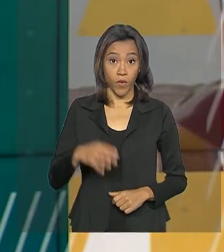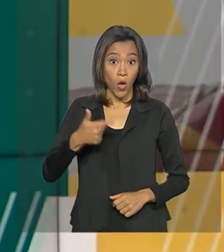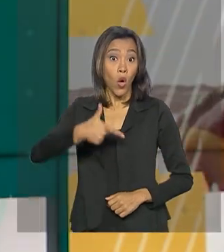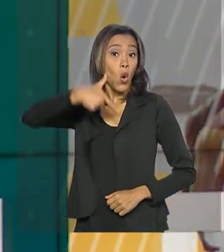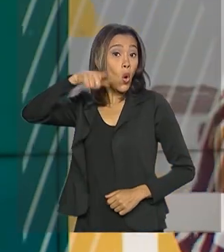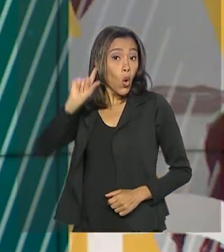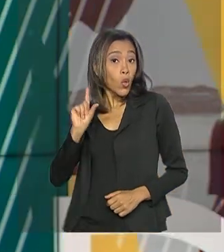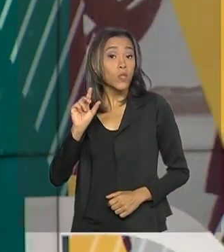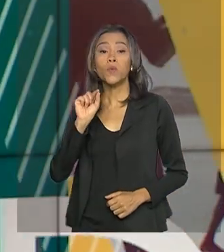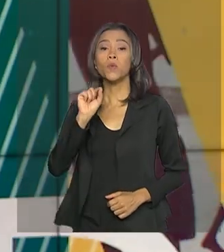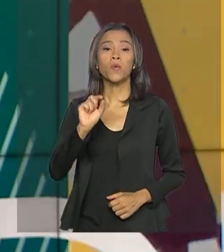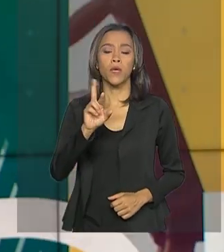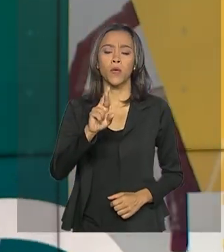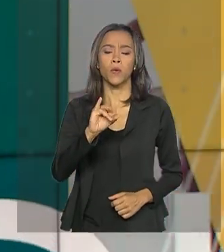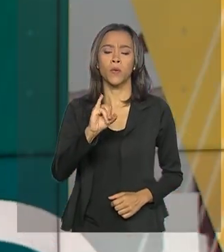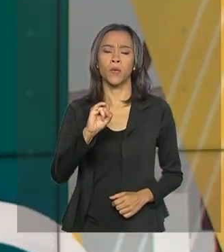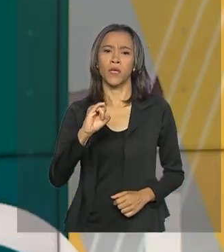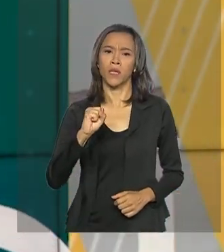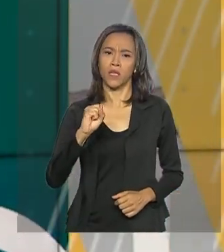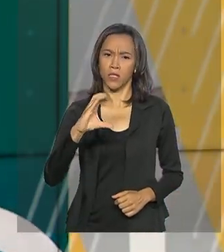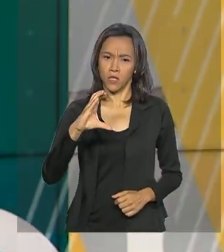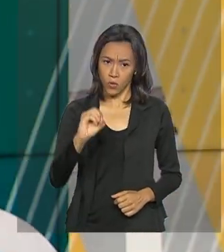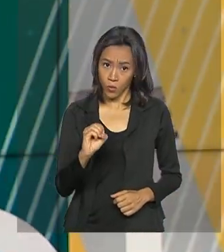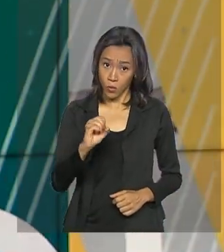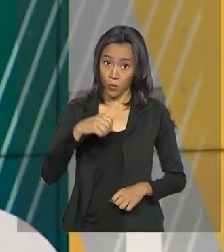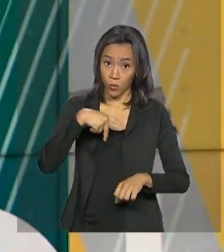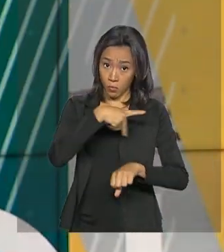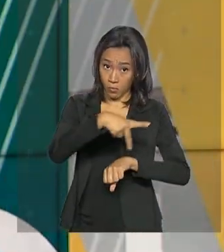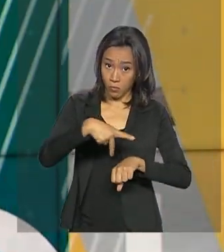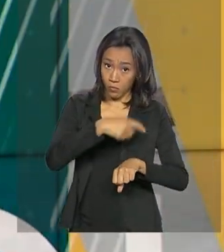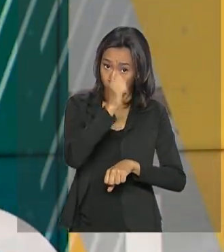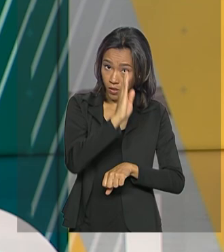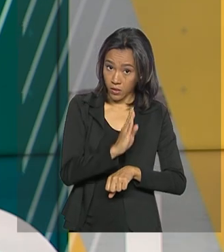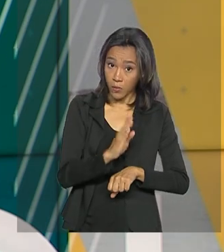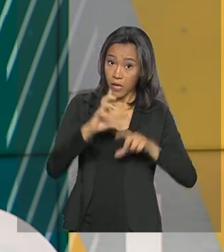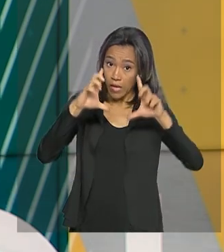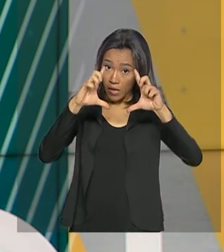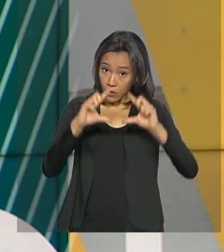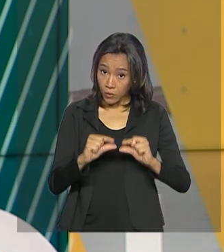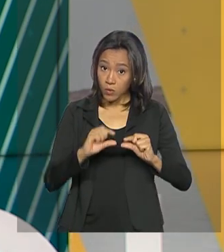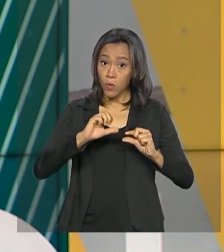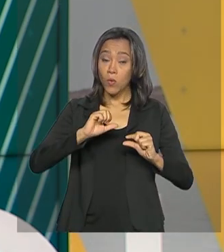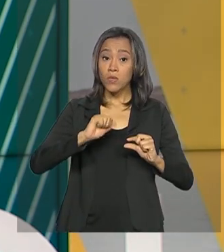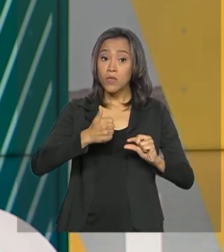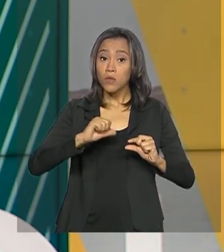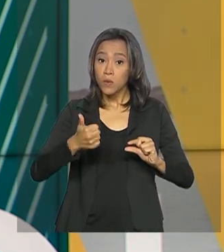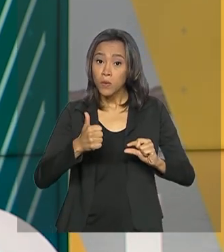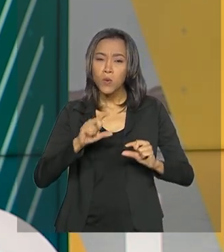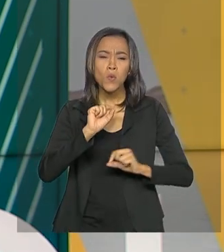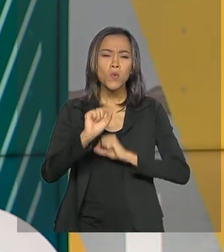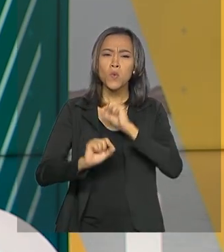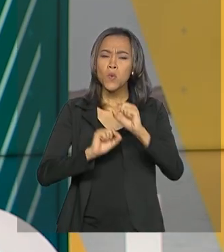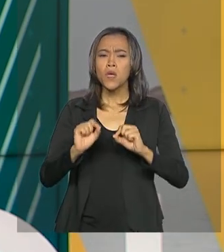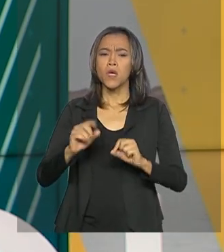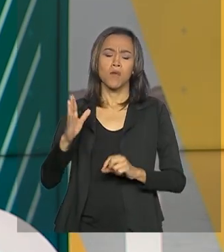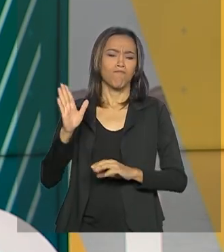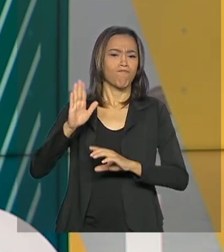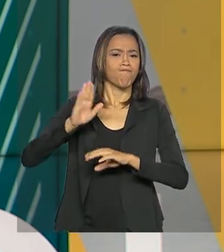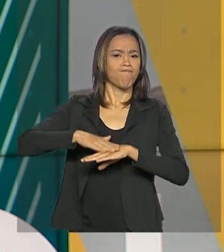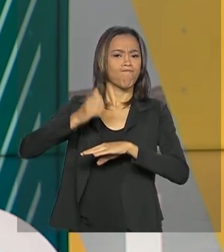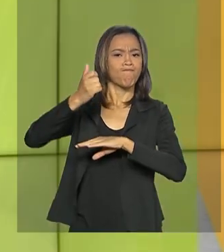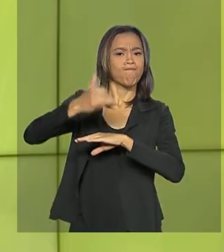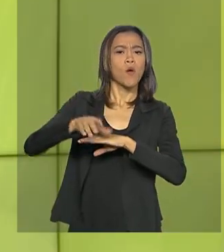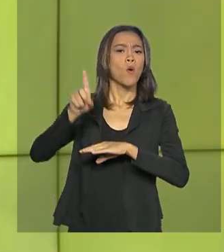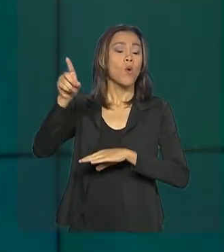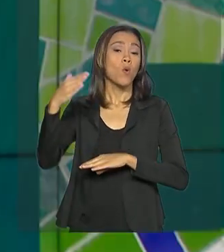Ontem, risco país do Brasil caiu para 111 pontos após corte de juros do FED, o Banco Central dos Estados Unidos.